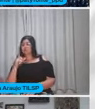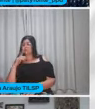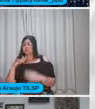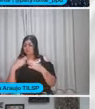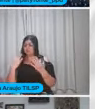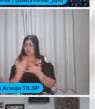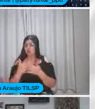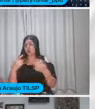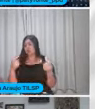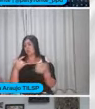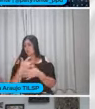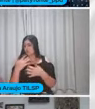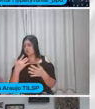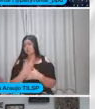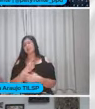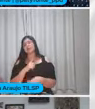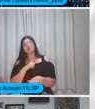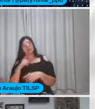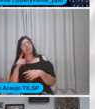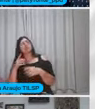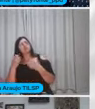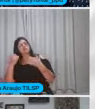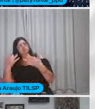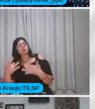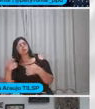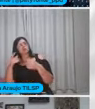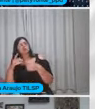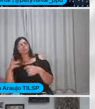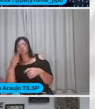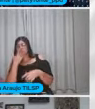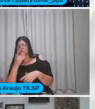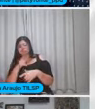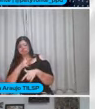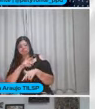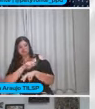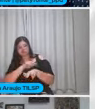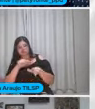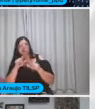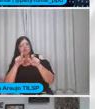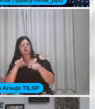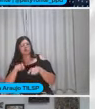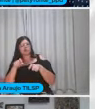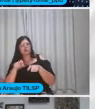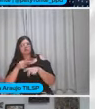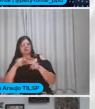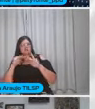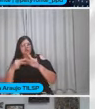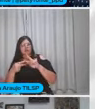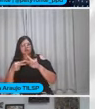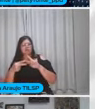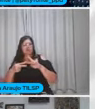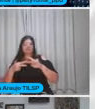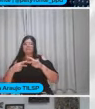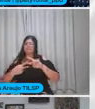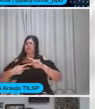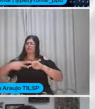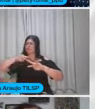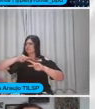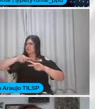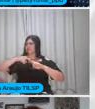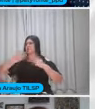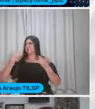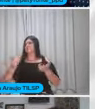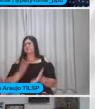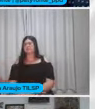Também temos que trazer Questões da vida rural E vice-versa, né? Então... Eu percebo isso, hein, Mônica Que você acabou de